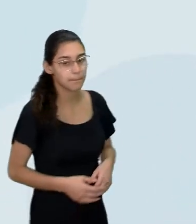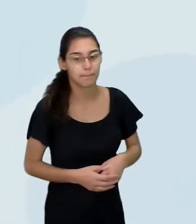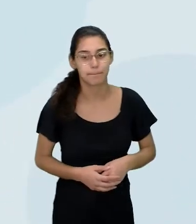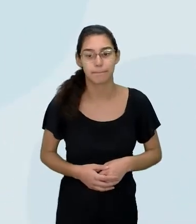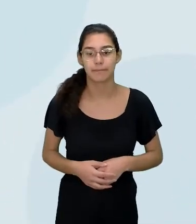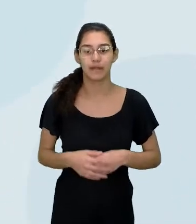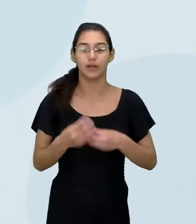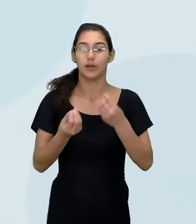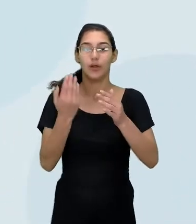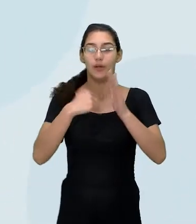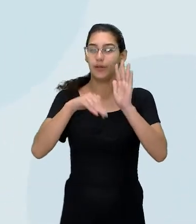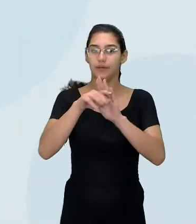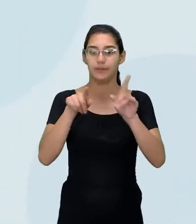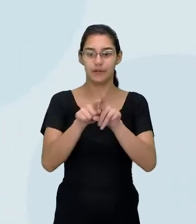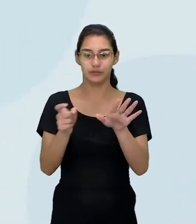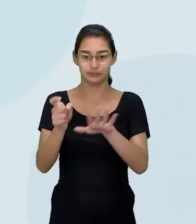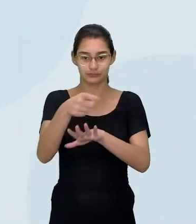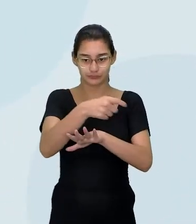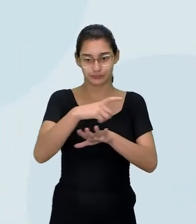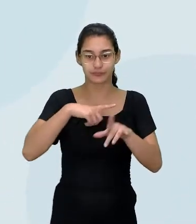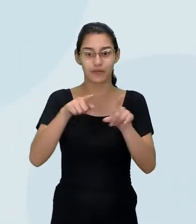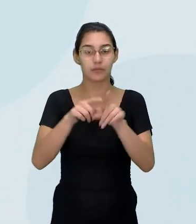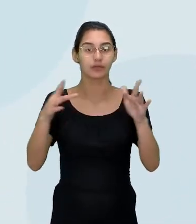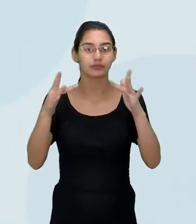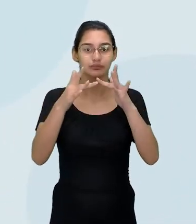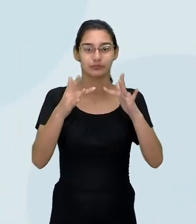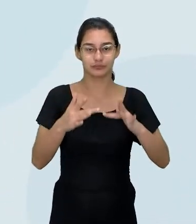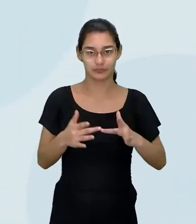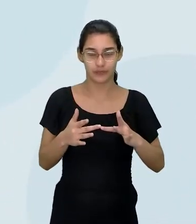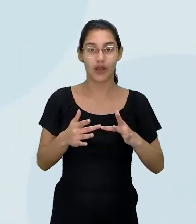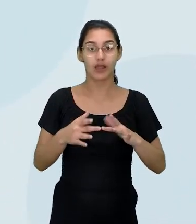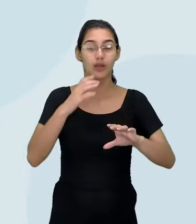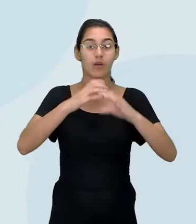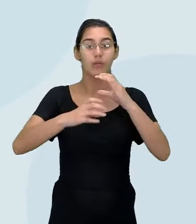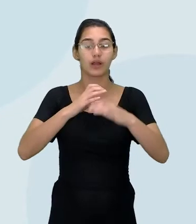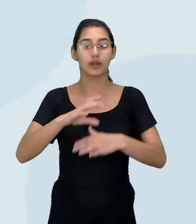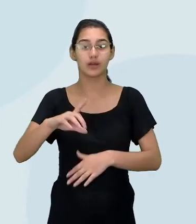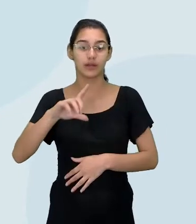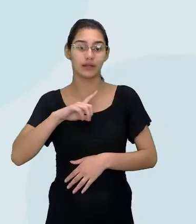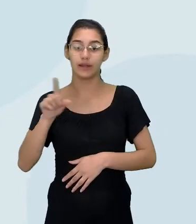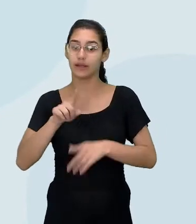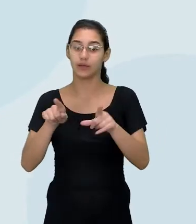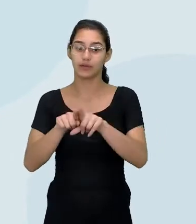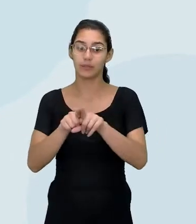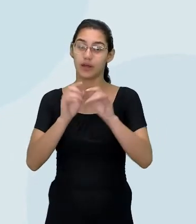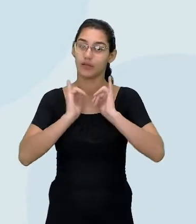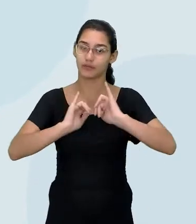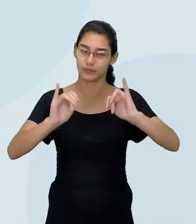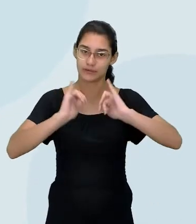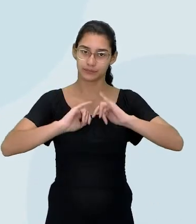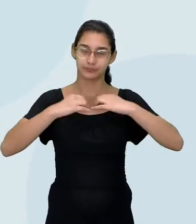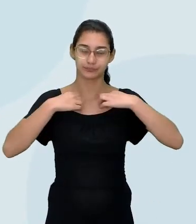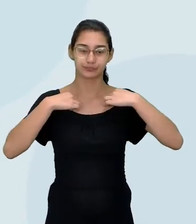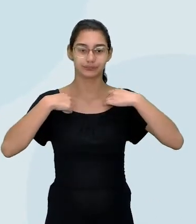processos de fake news, eles estão vinculados à comunicação e não à informação.